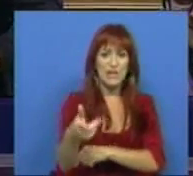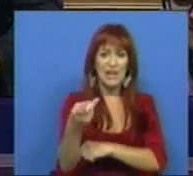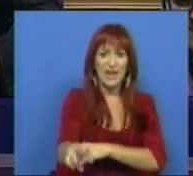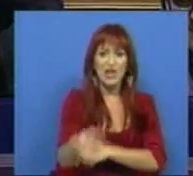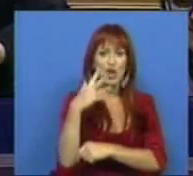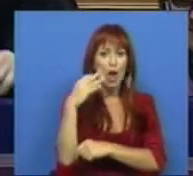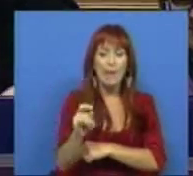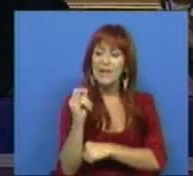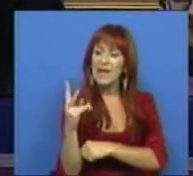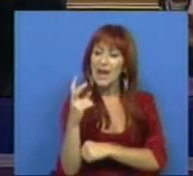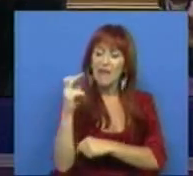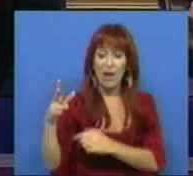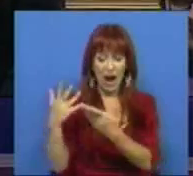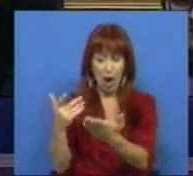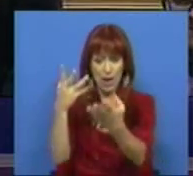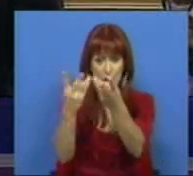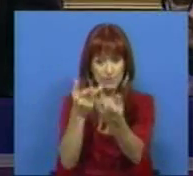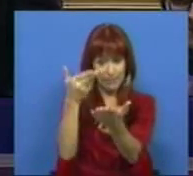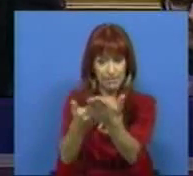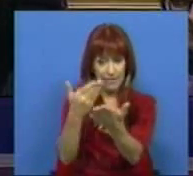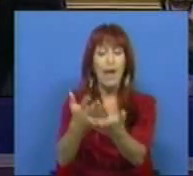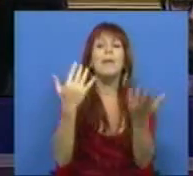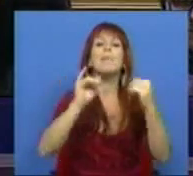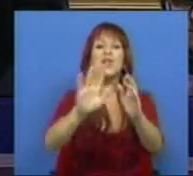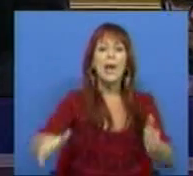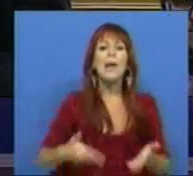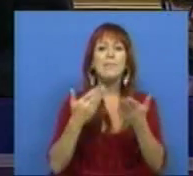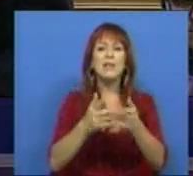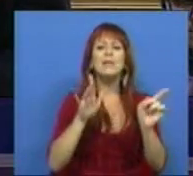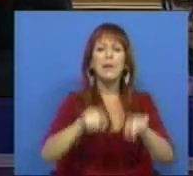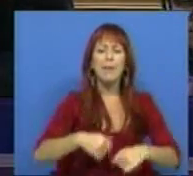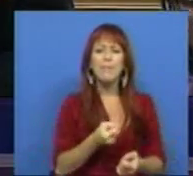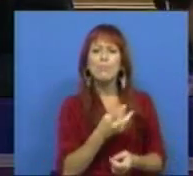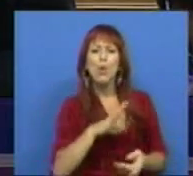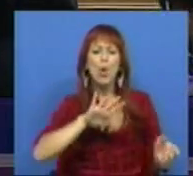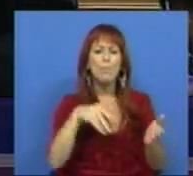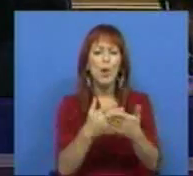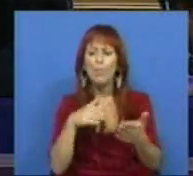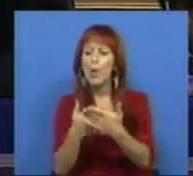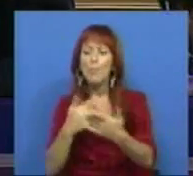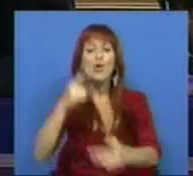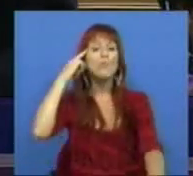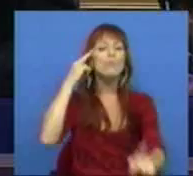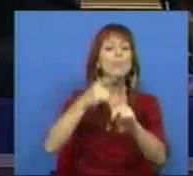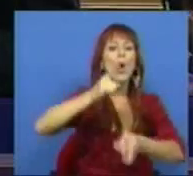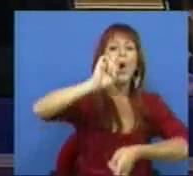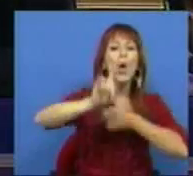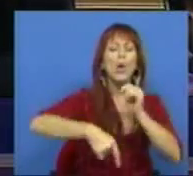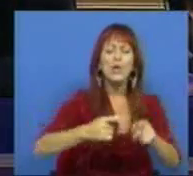taxa normal de IVA presente neste orçamento, mas apresentará também um conjunto de propostas que visam